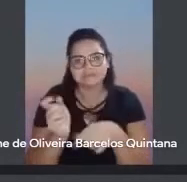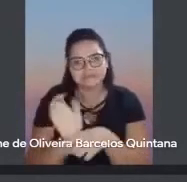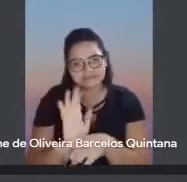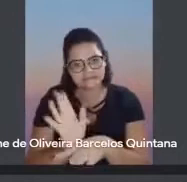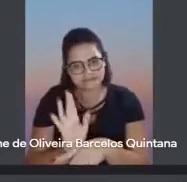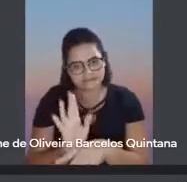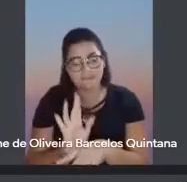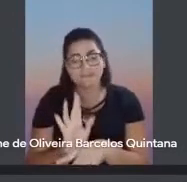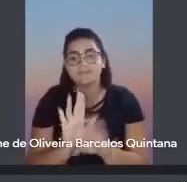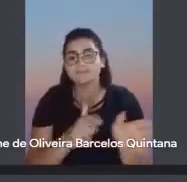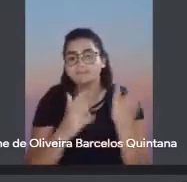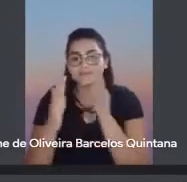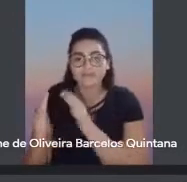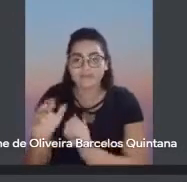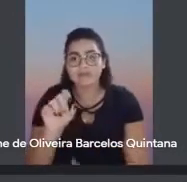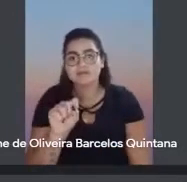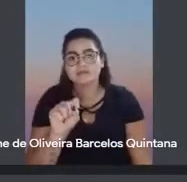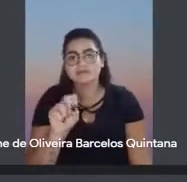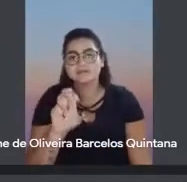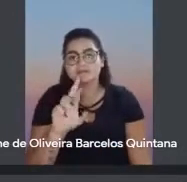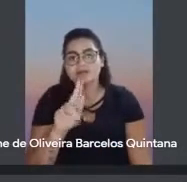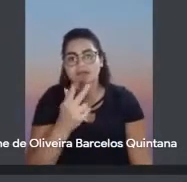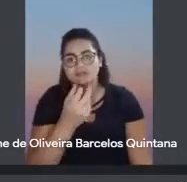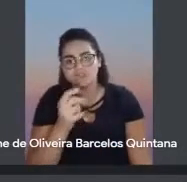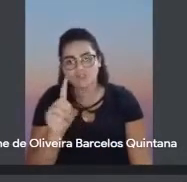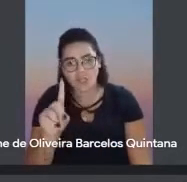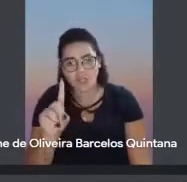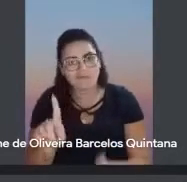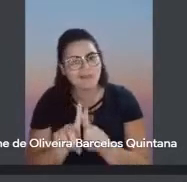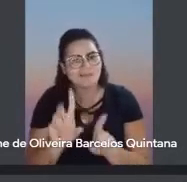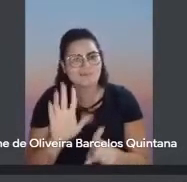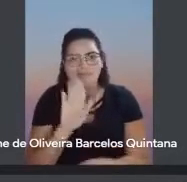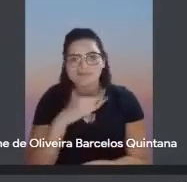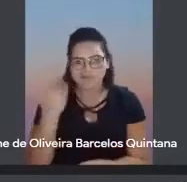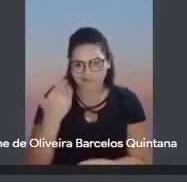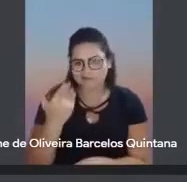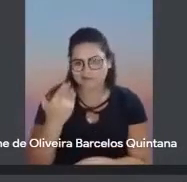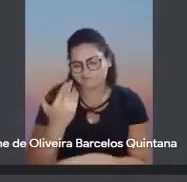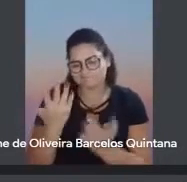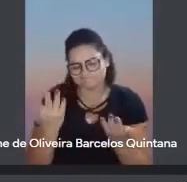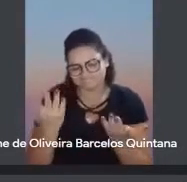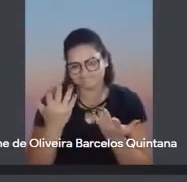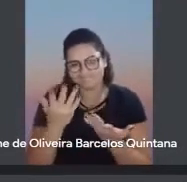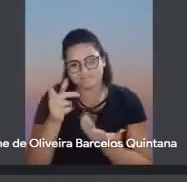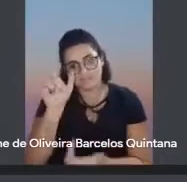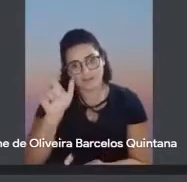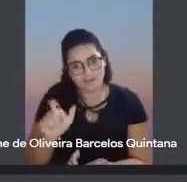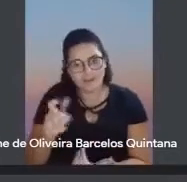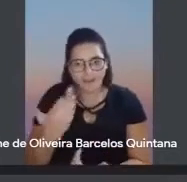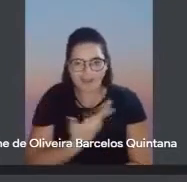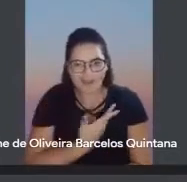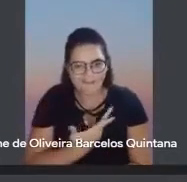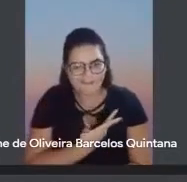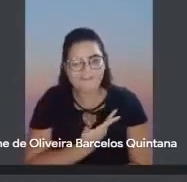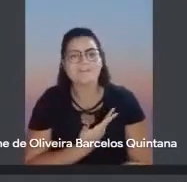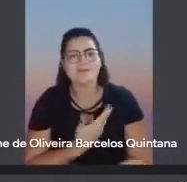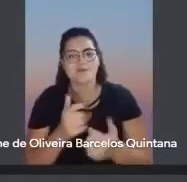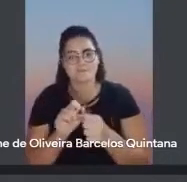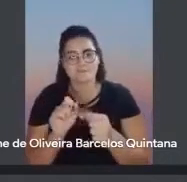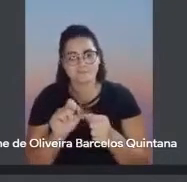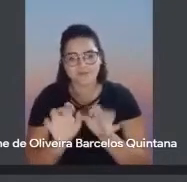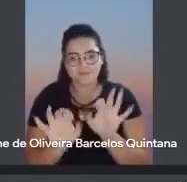Serjão, que também nos deixou há alguns anos, assim, que era uma pessoa, amiga e tal, que fazia produção,